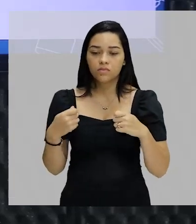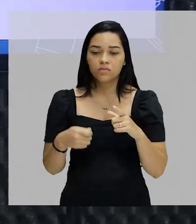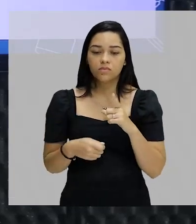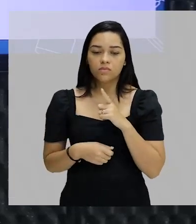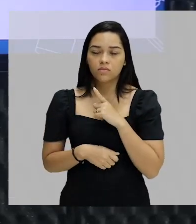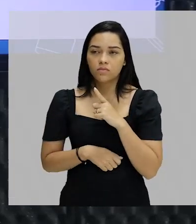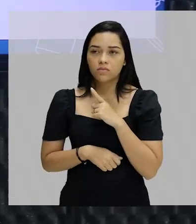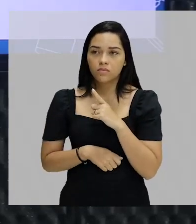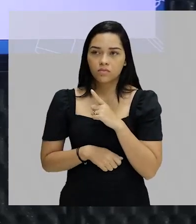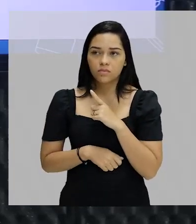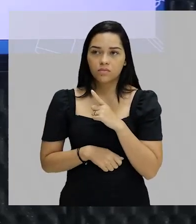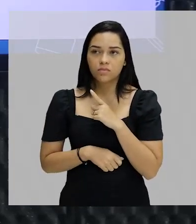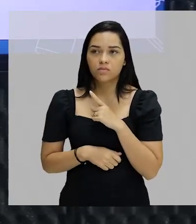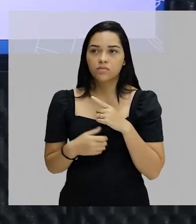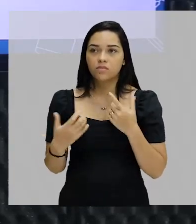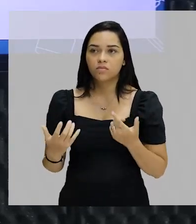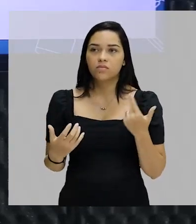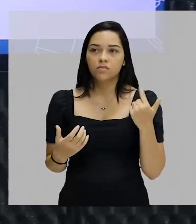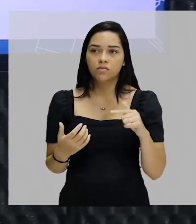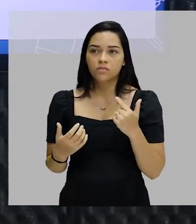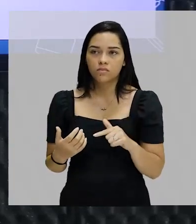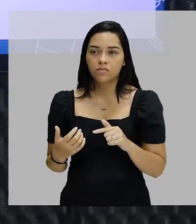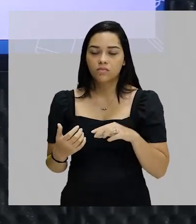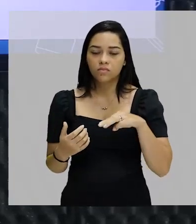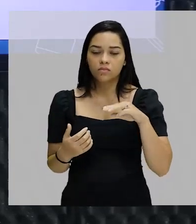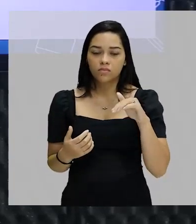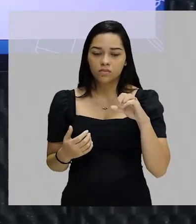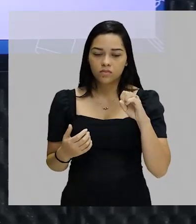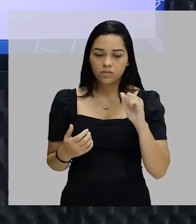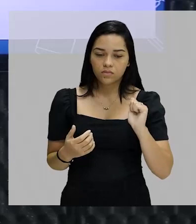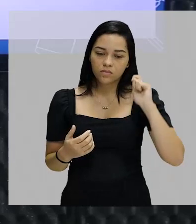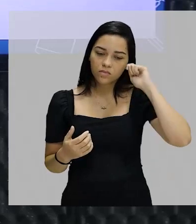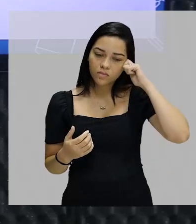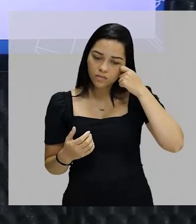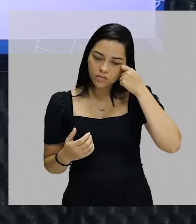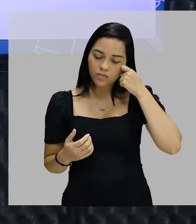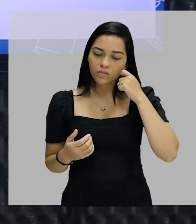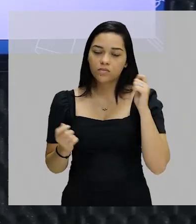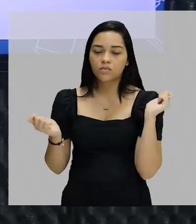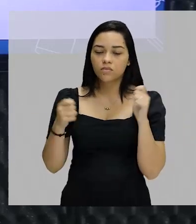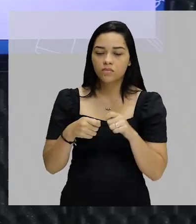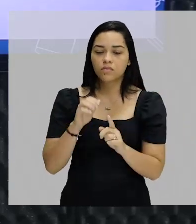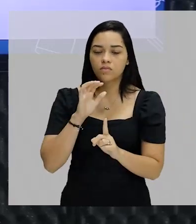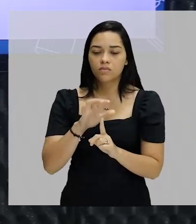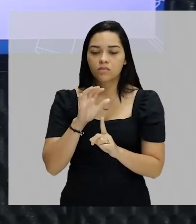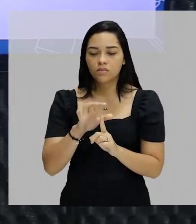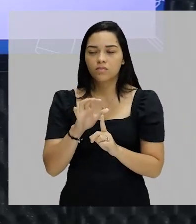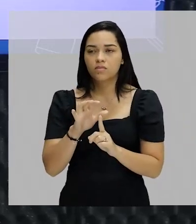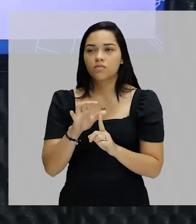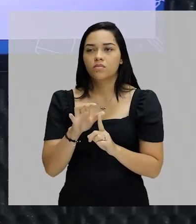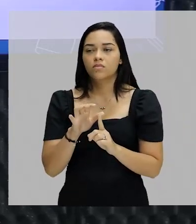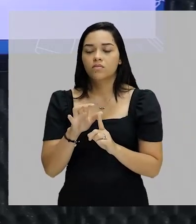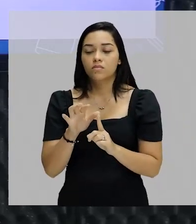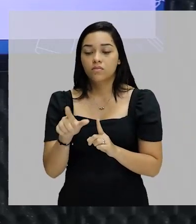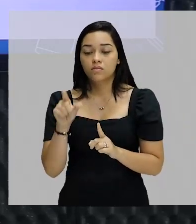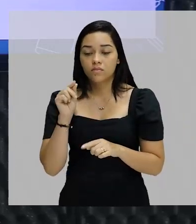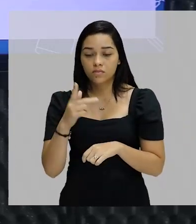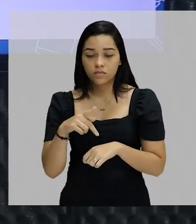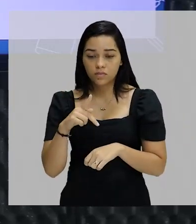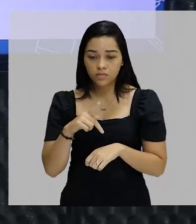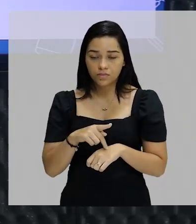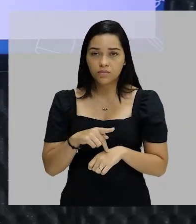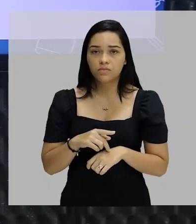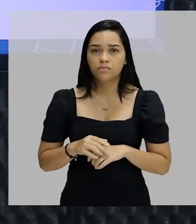missão de não permitir que as massas de negros e mestiços pudessem interferir nos destinos do país.